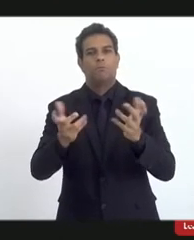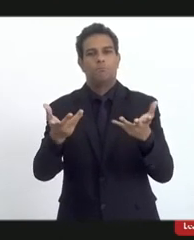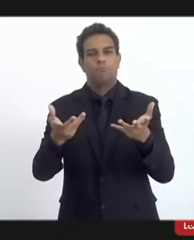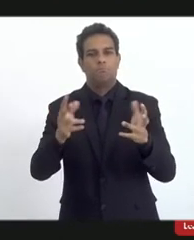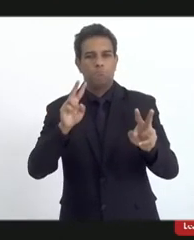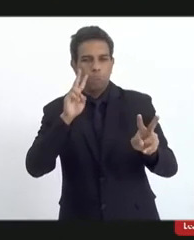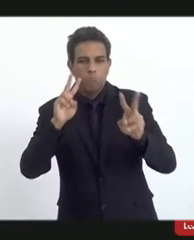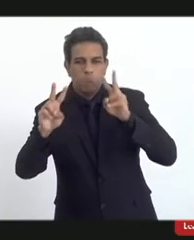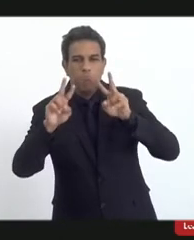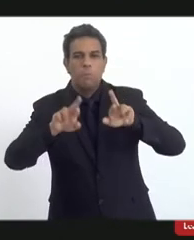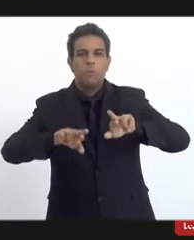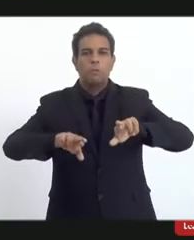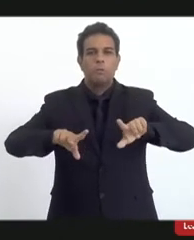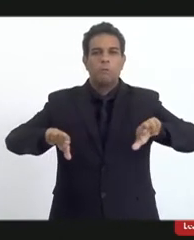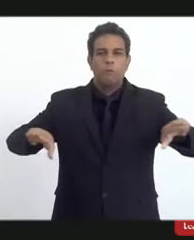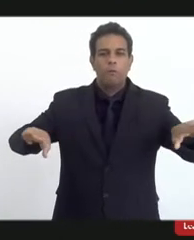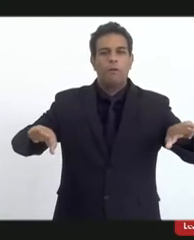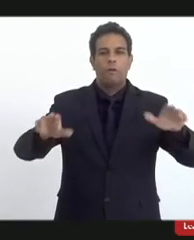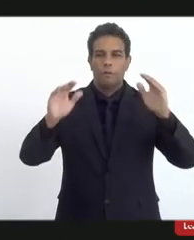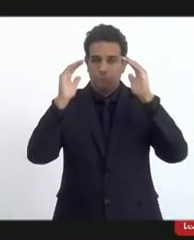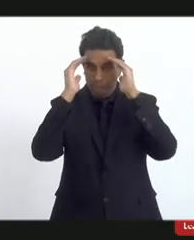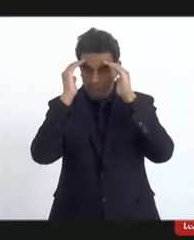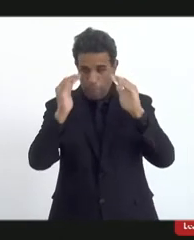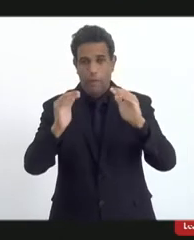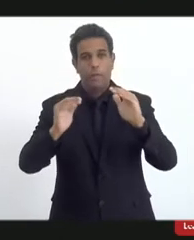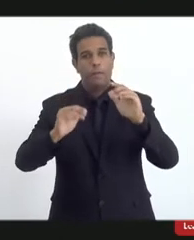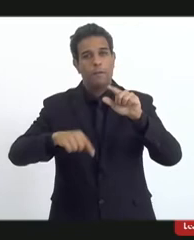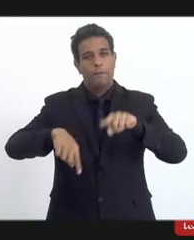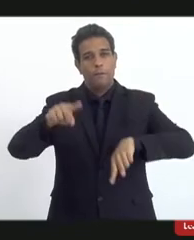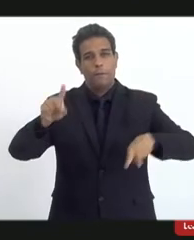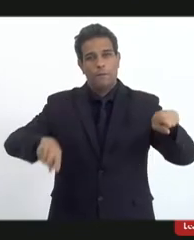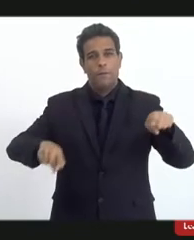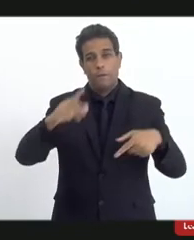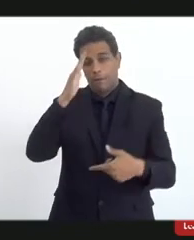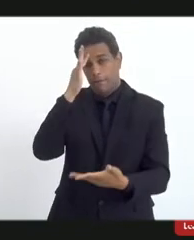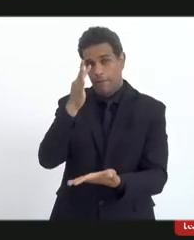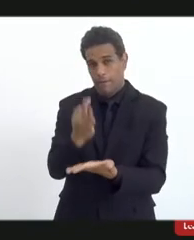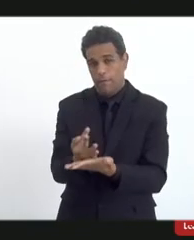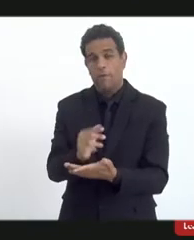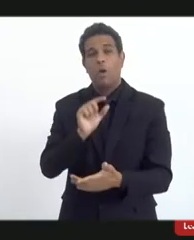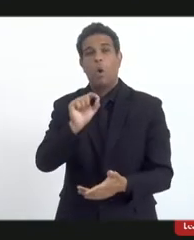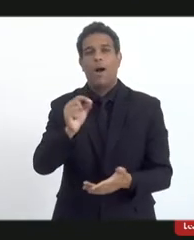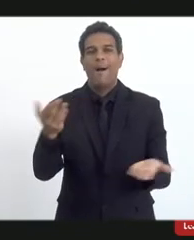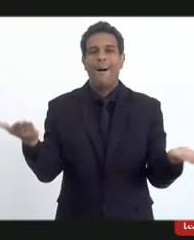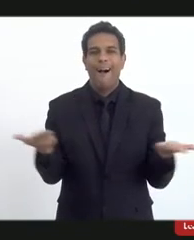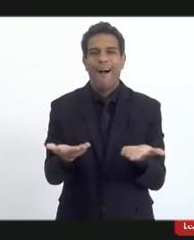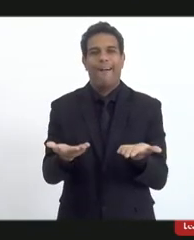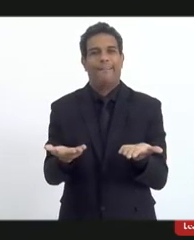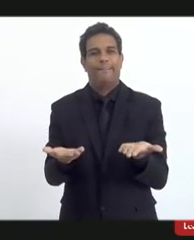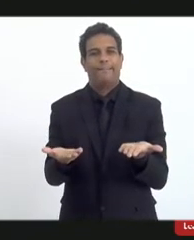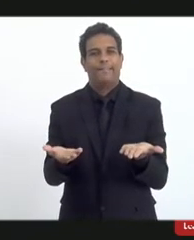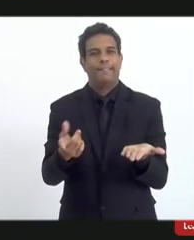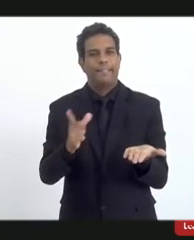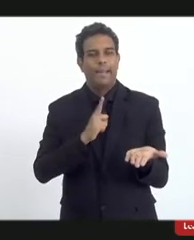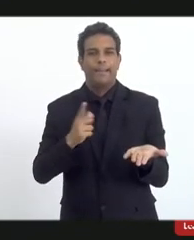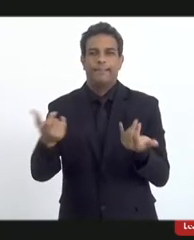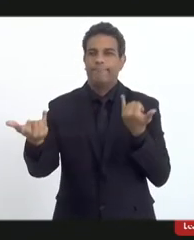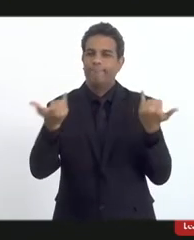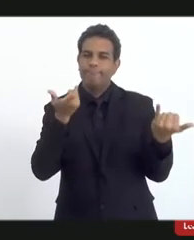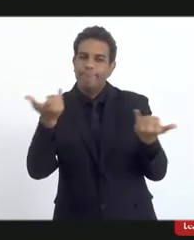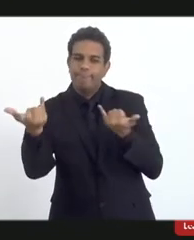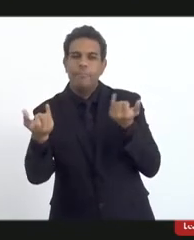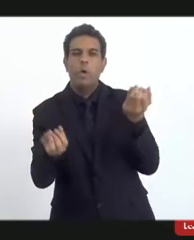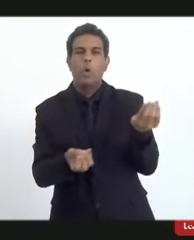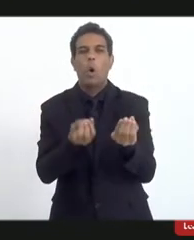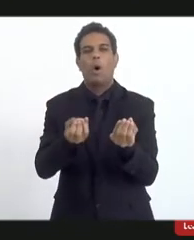diferença de cada um, o respeito à diversidade pela fé. Então, eu queria saber se, diante desses casos que ganham notoriedade,